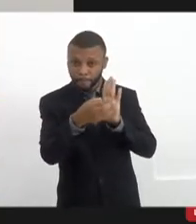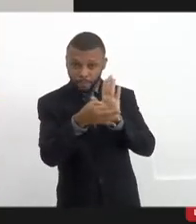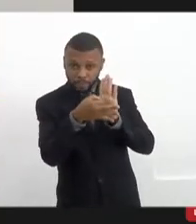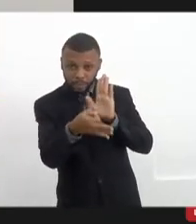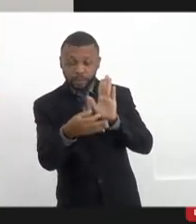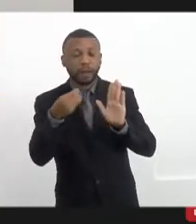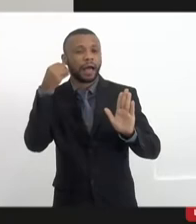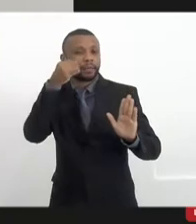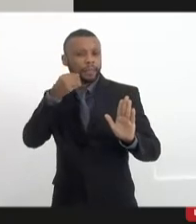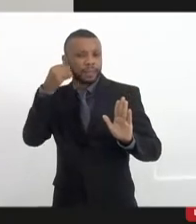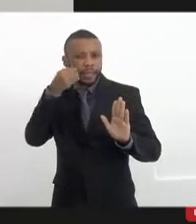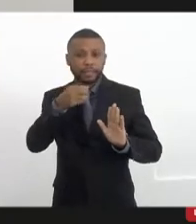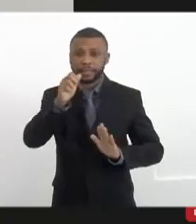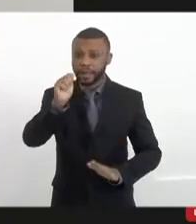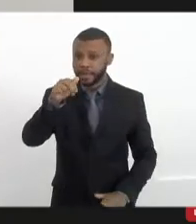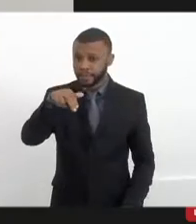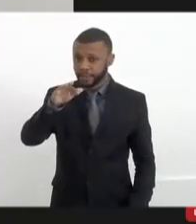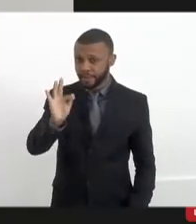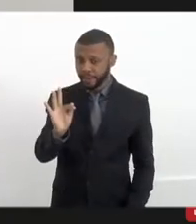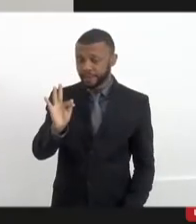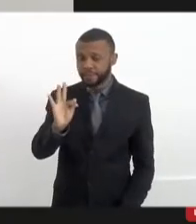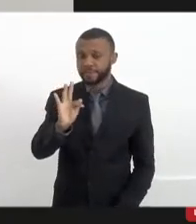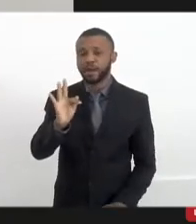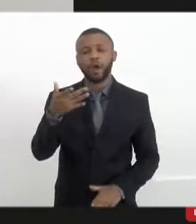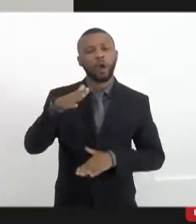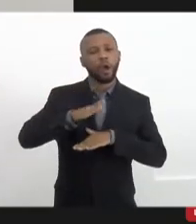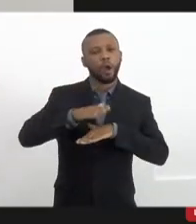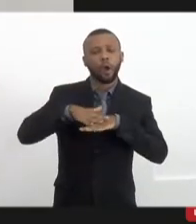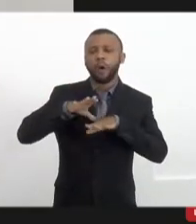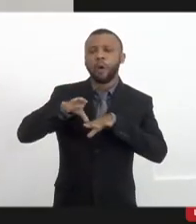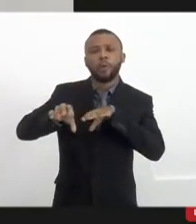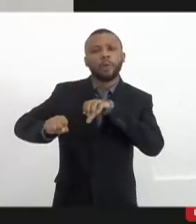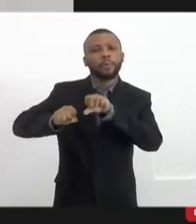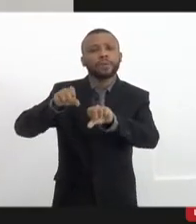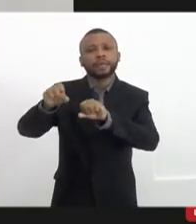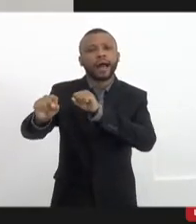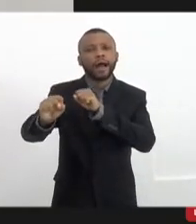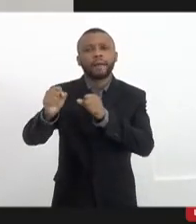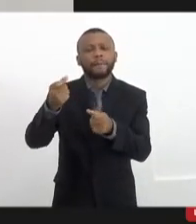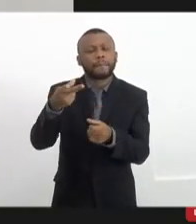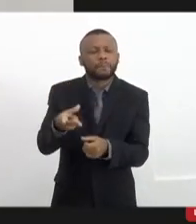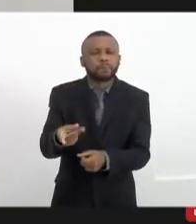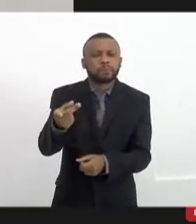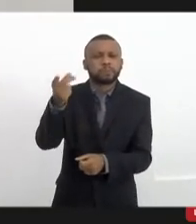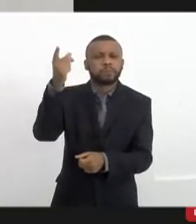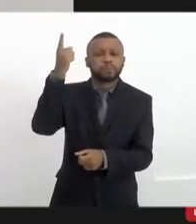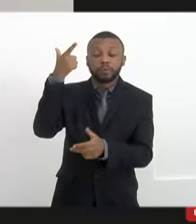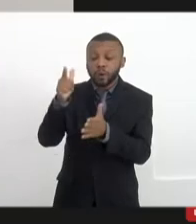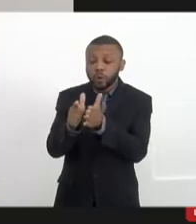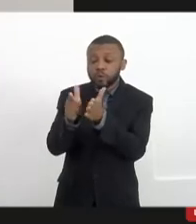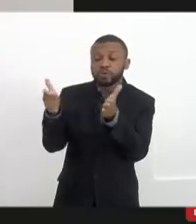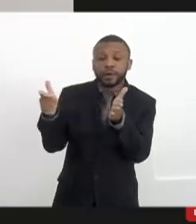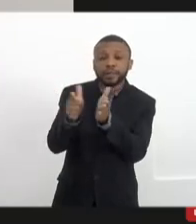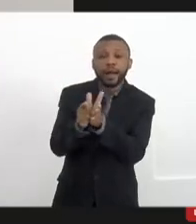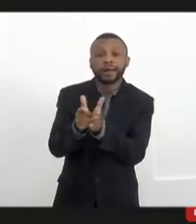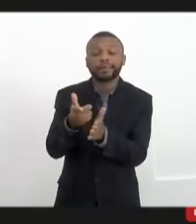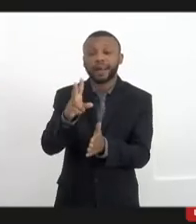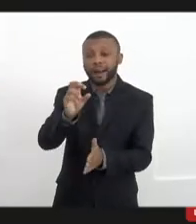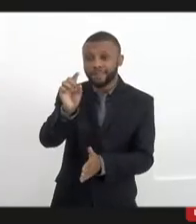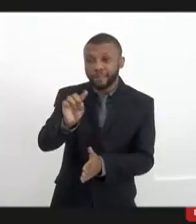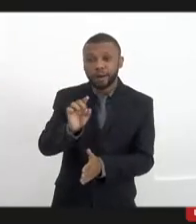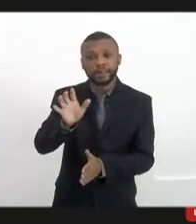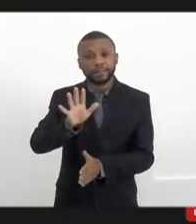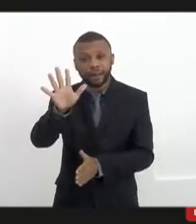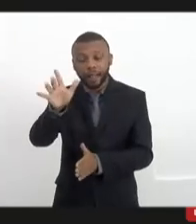experiência da Agência de Notícias das Favelas, eu fui buscar os primórdios do jornal A Voz da Favela, que é um jornal hoje impresso, com